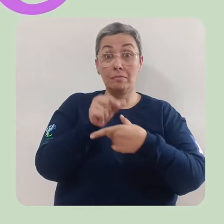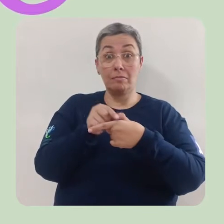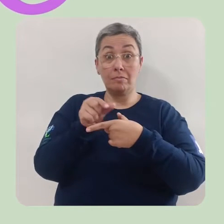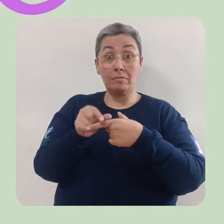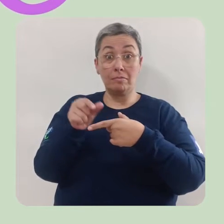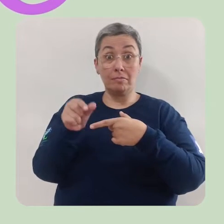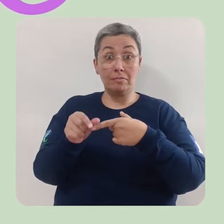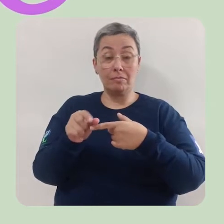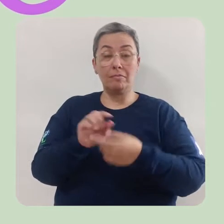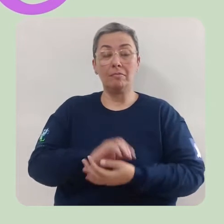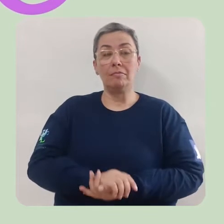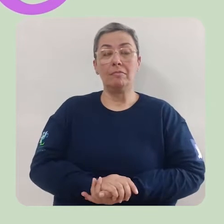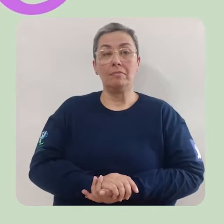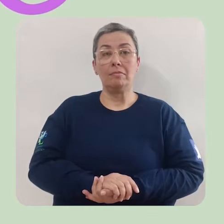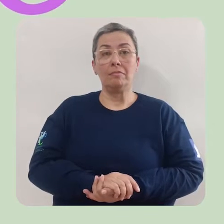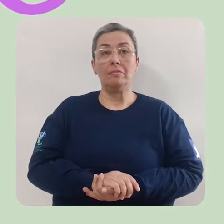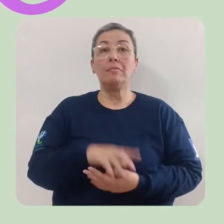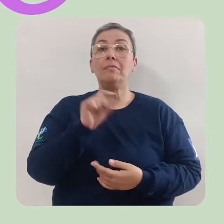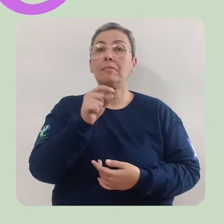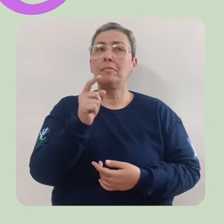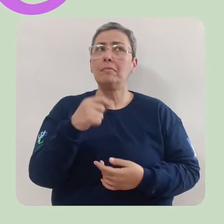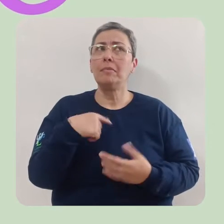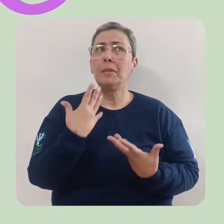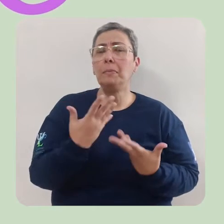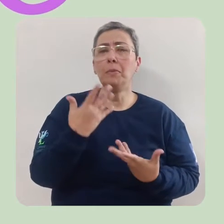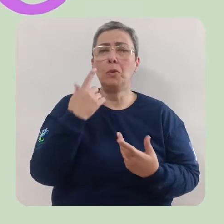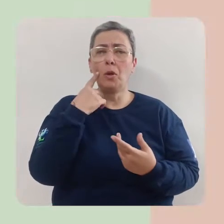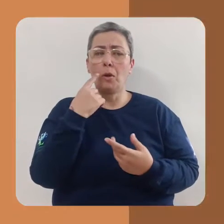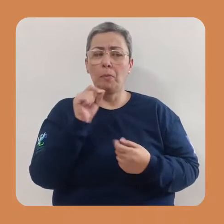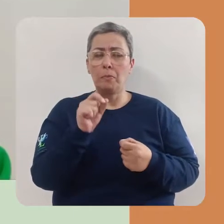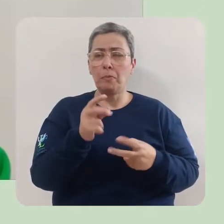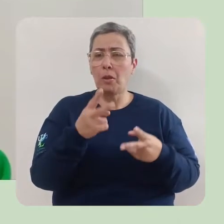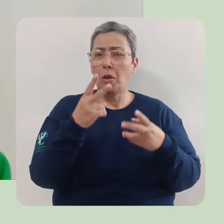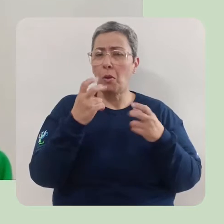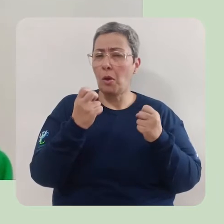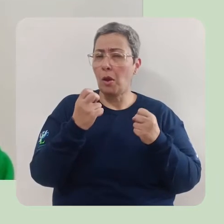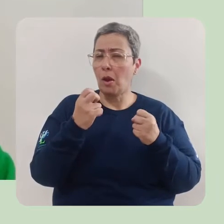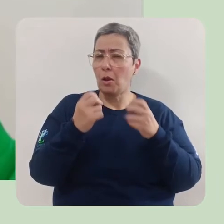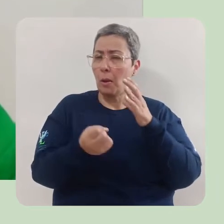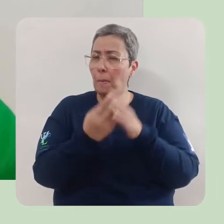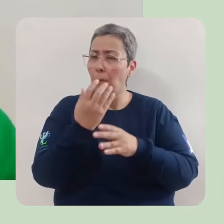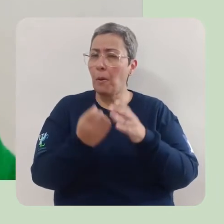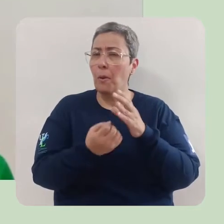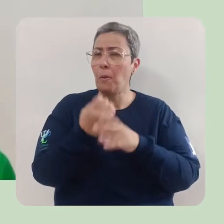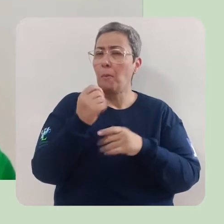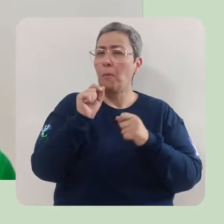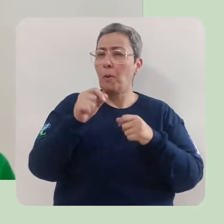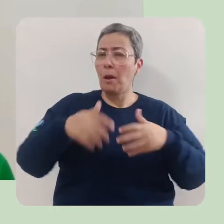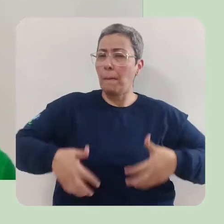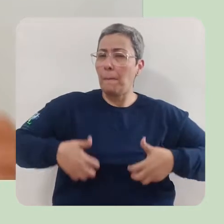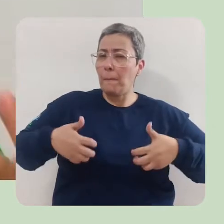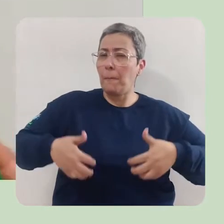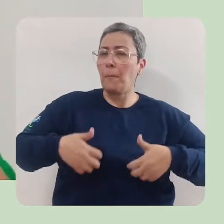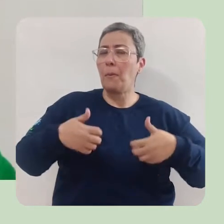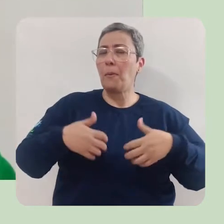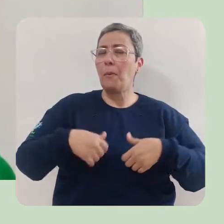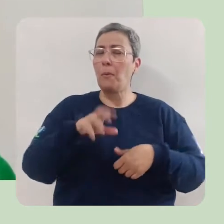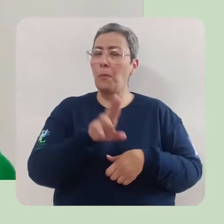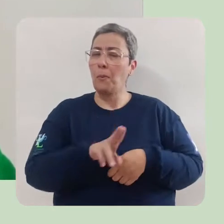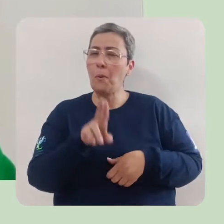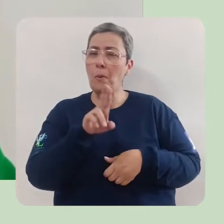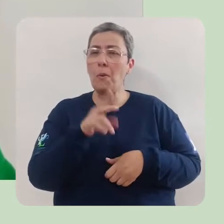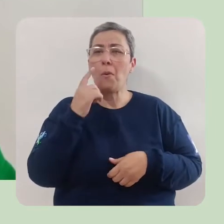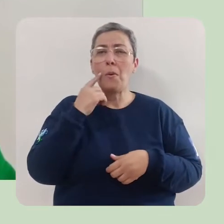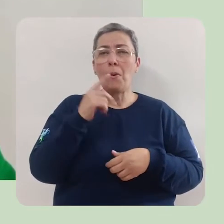Três sílabas. E para a gente ver algumas produções com esse animal,